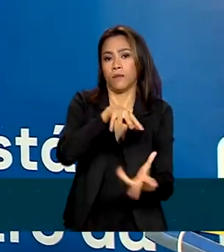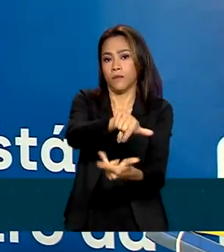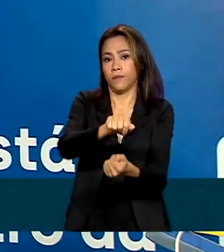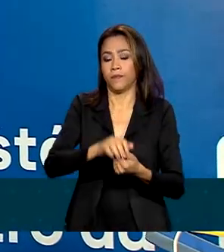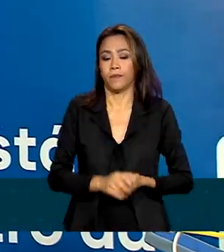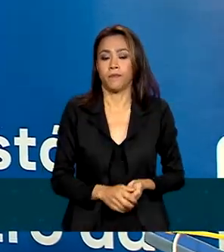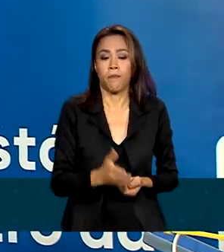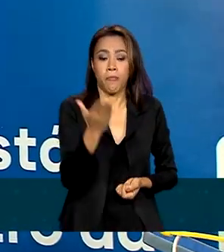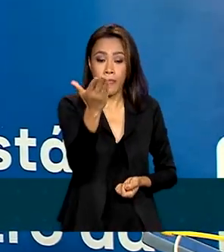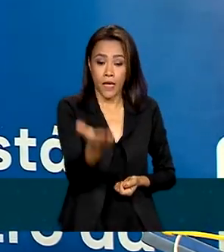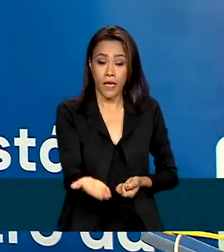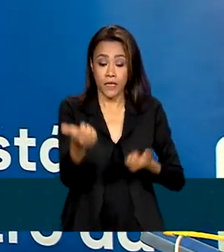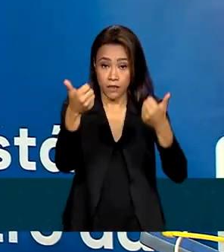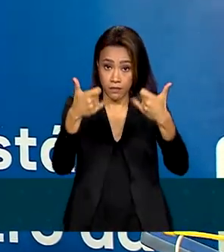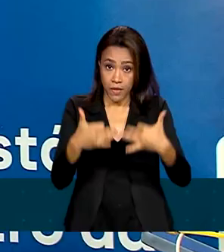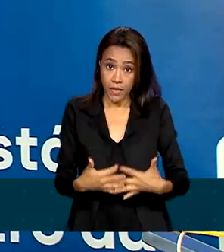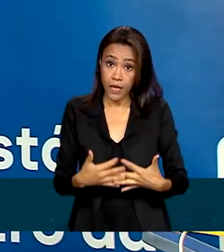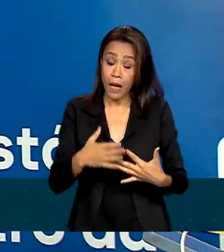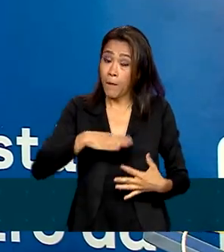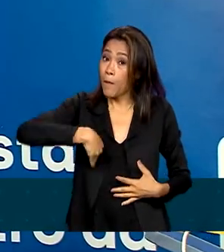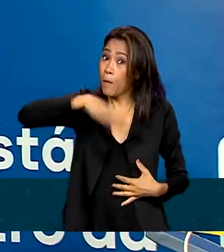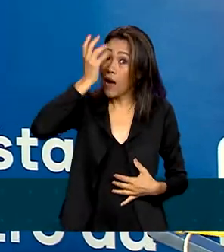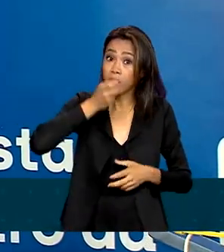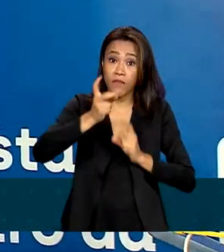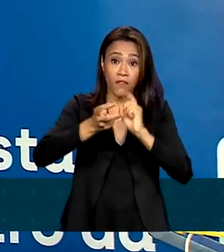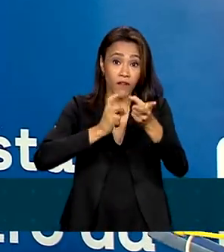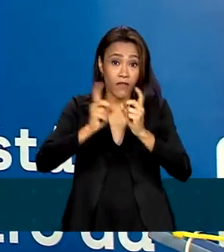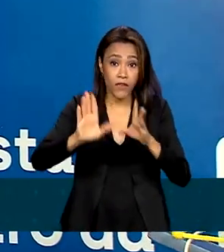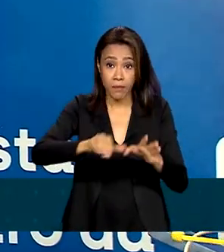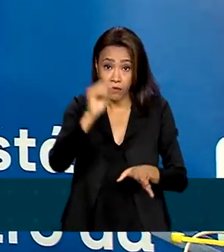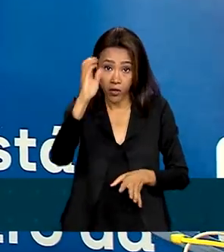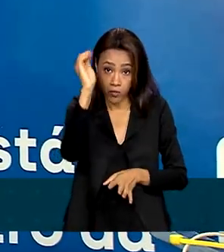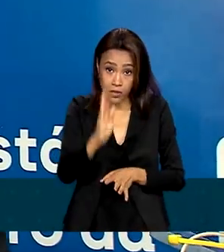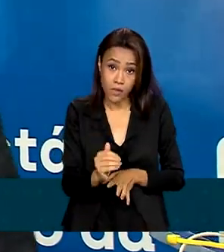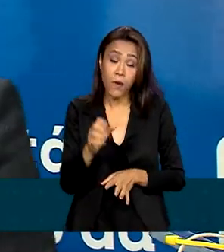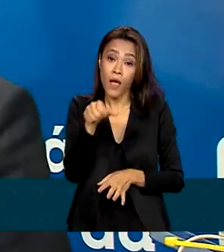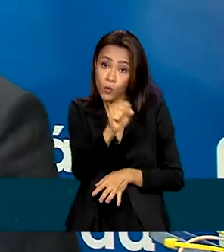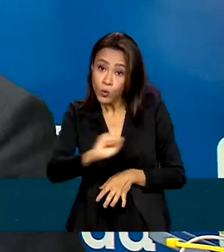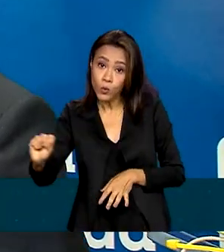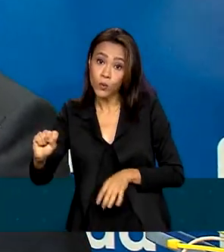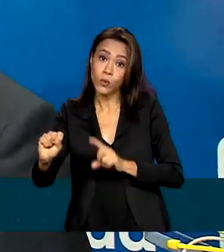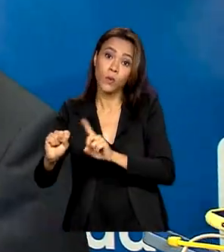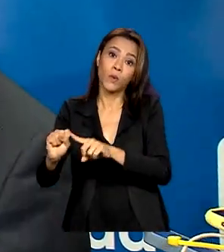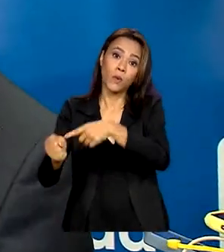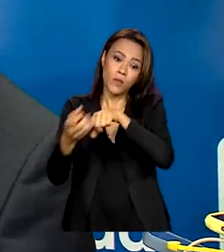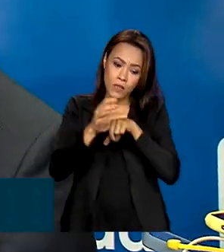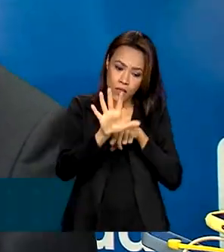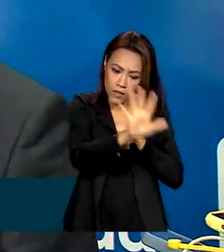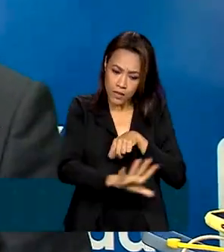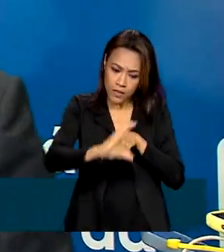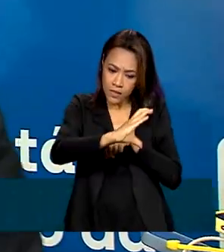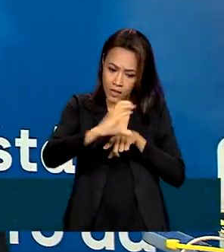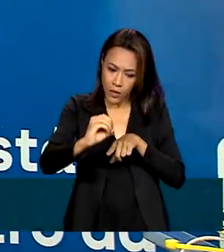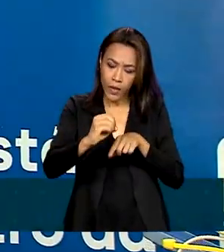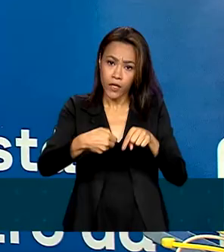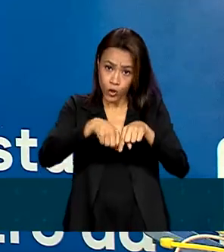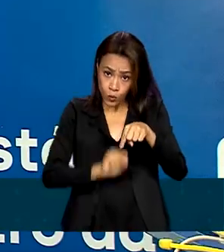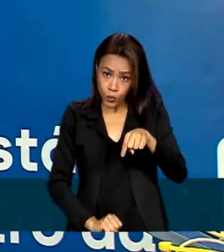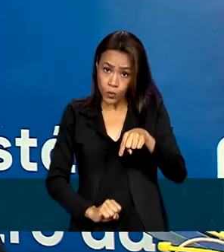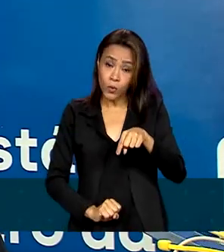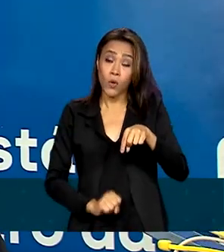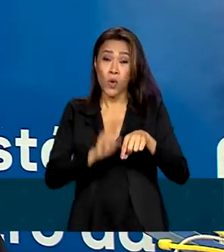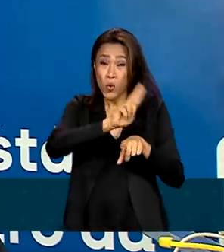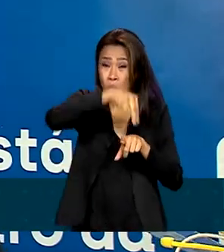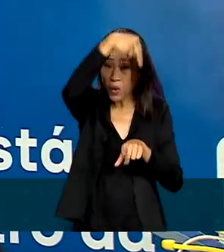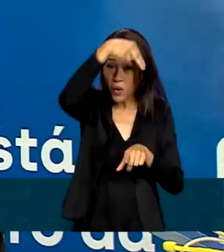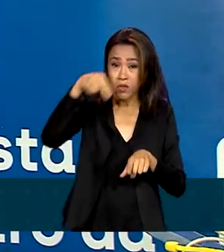o grande exportador é o sudeste, depois o centro-oeste, depois o sul. E o nordeste e o norte estão numa